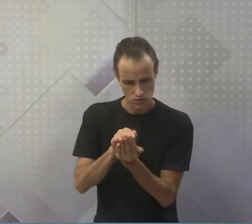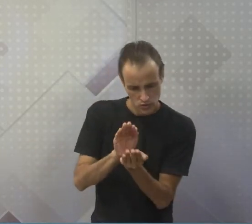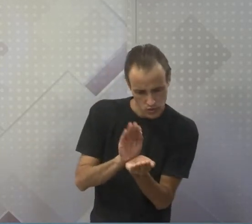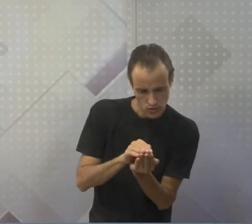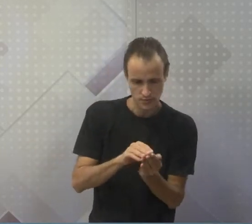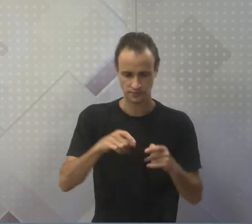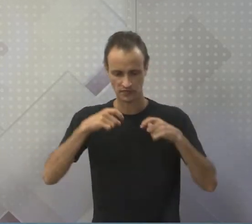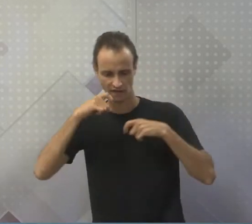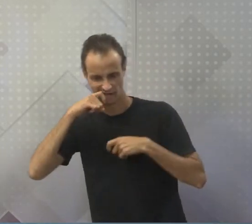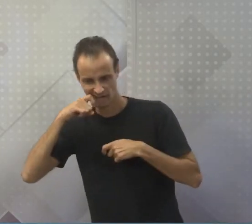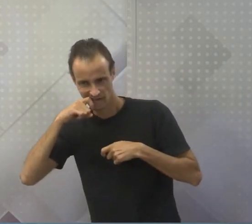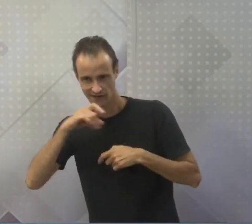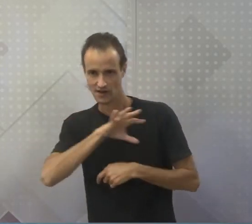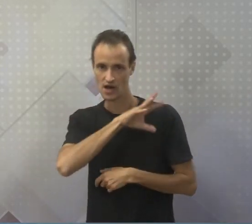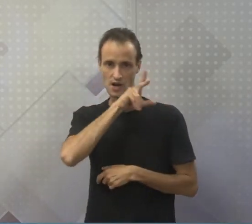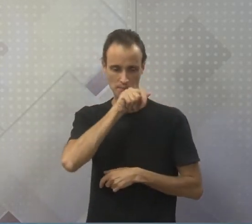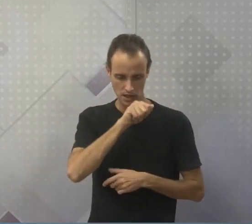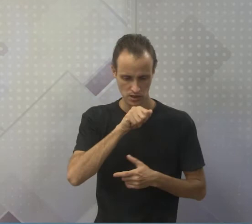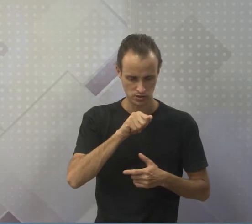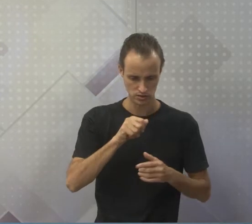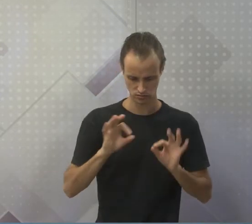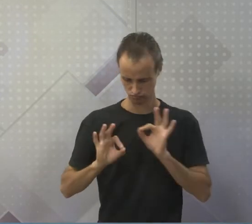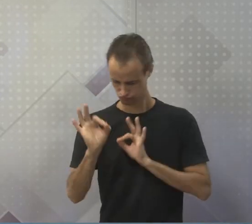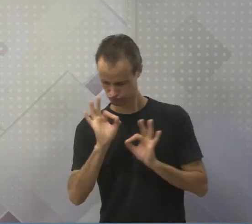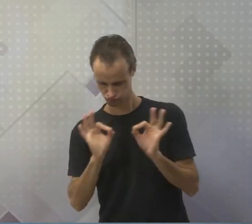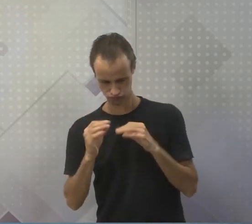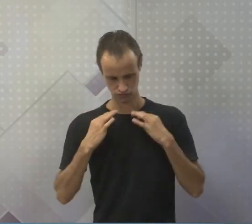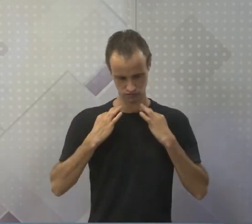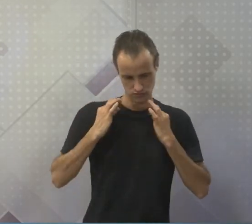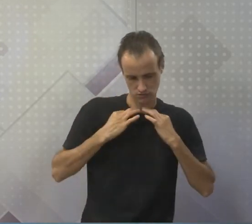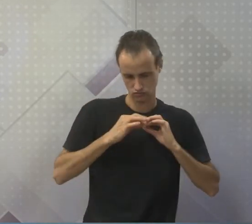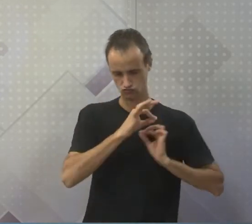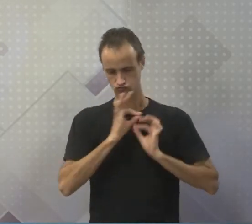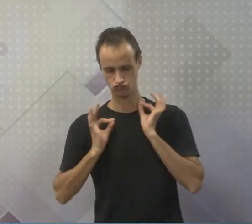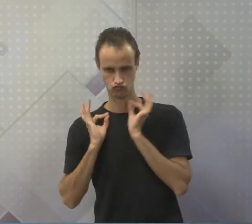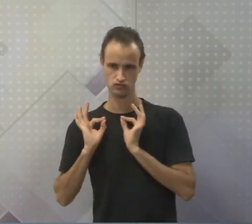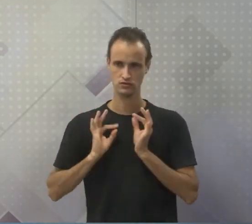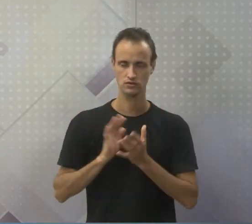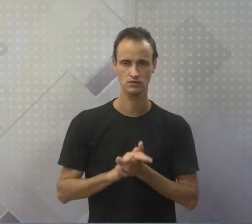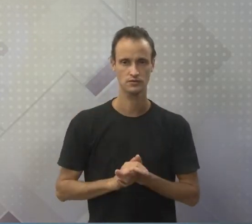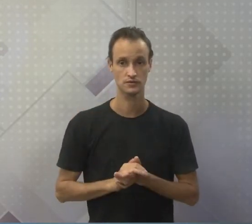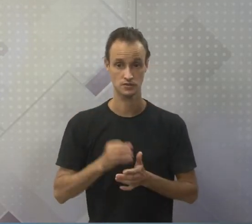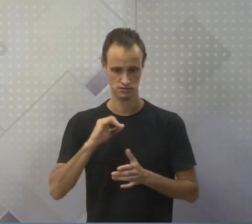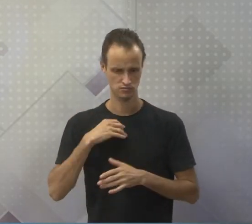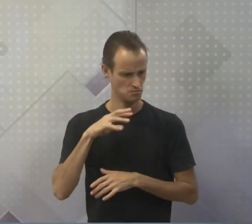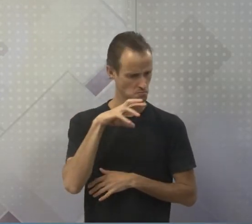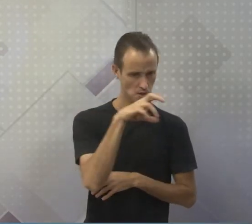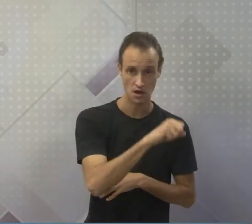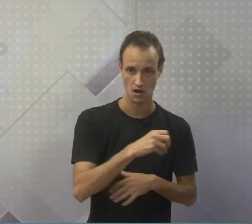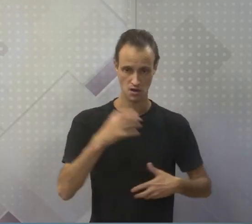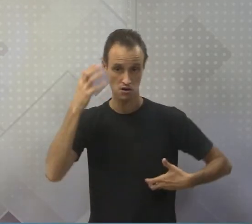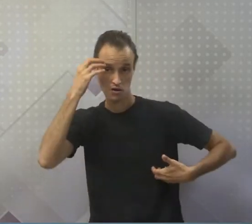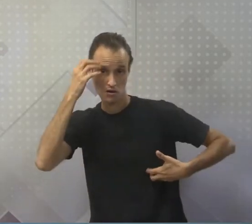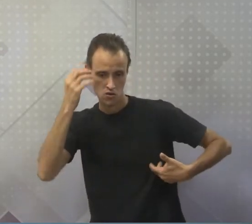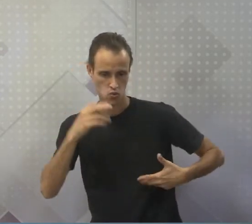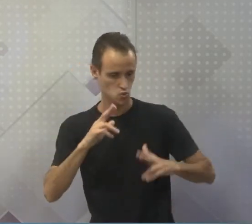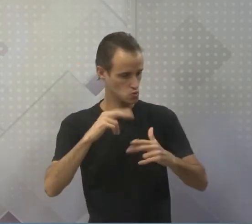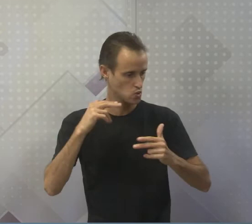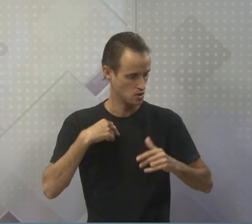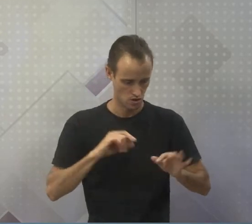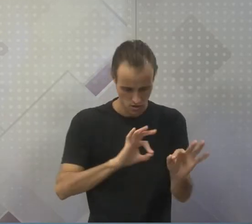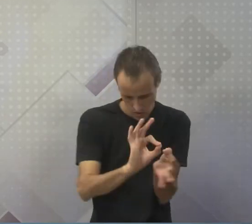animais, quer dizer, era adornos. Olha, se você pegar um macaquinho qualquer, ele nunca vai fazer